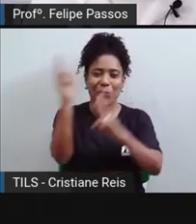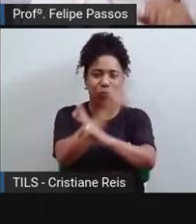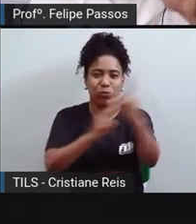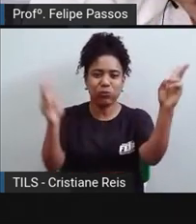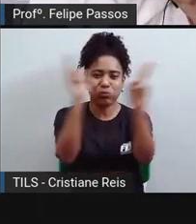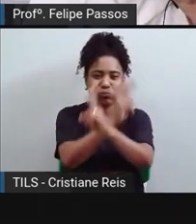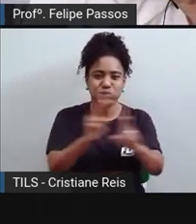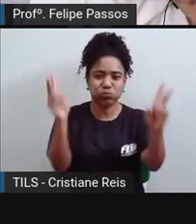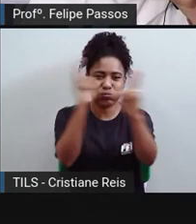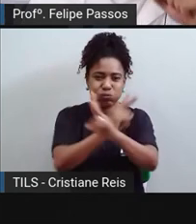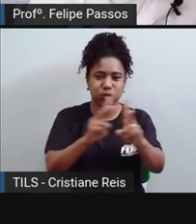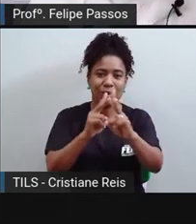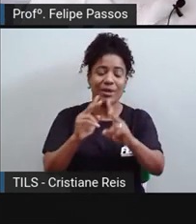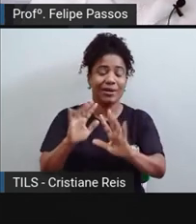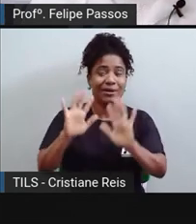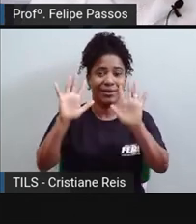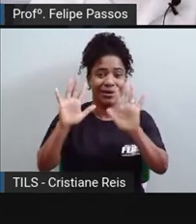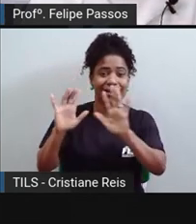eólicas,